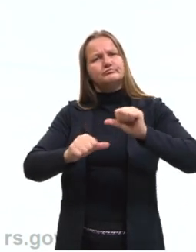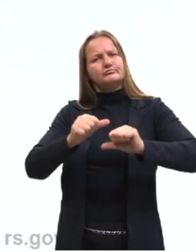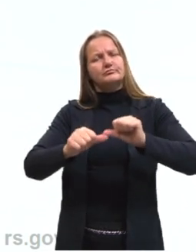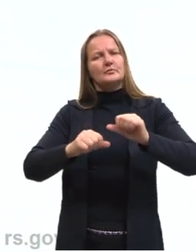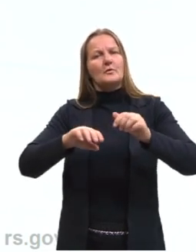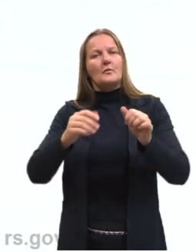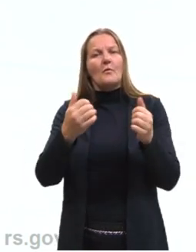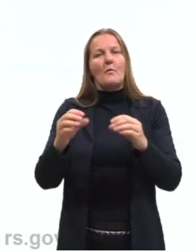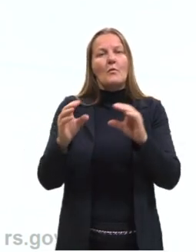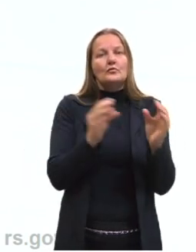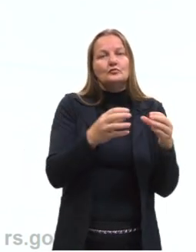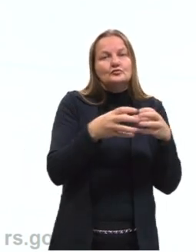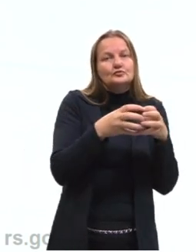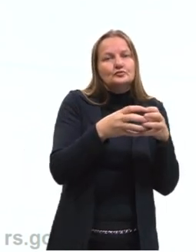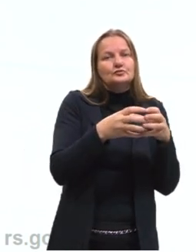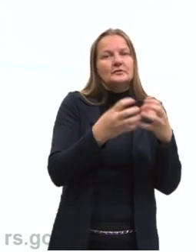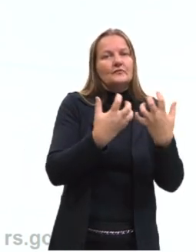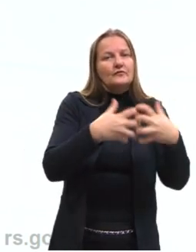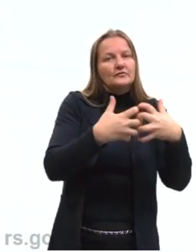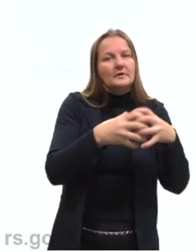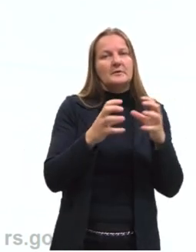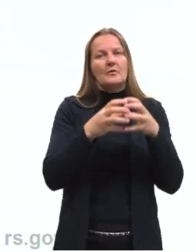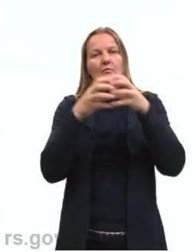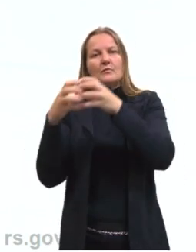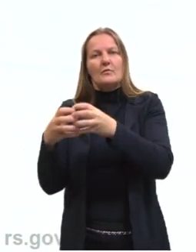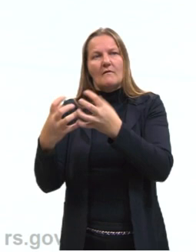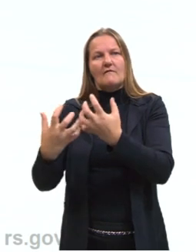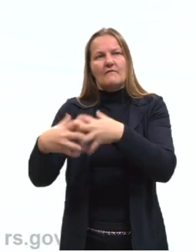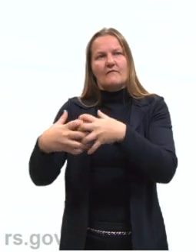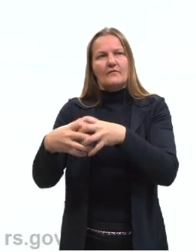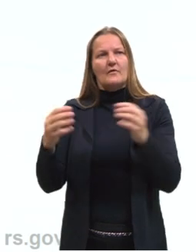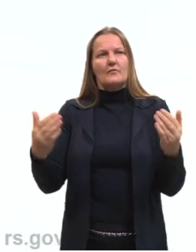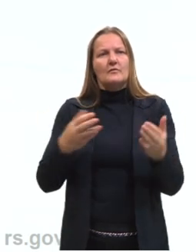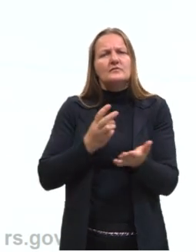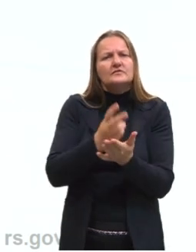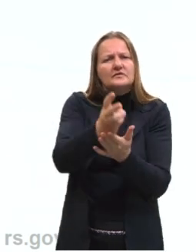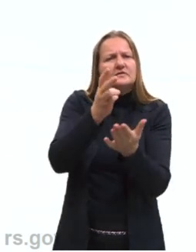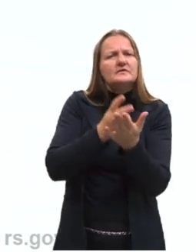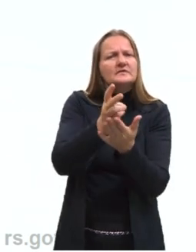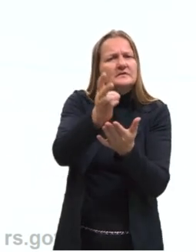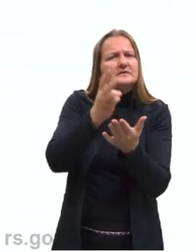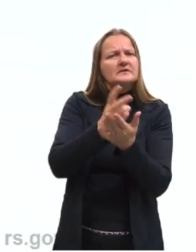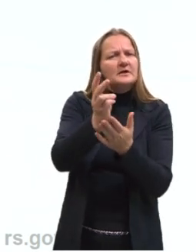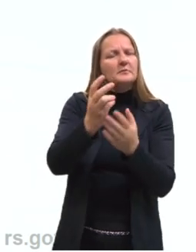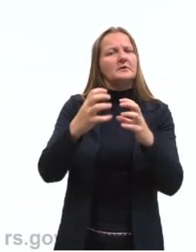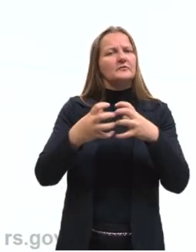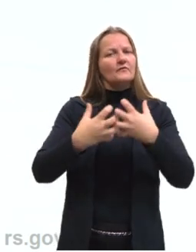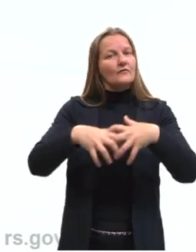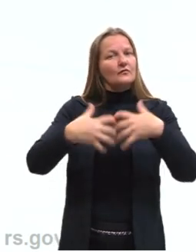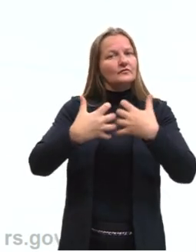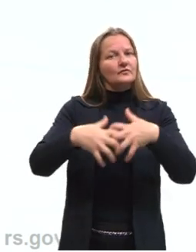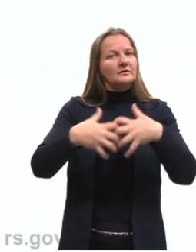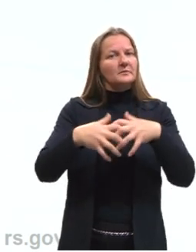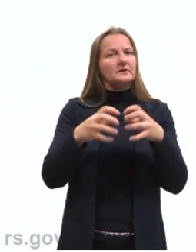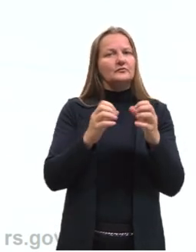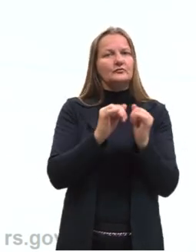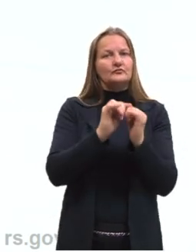forma para a outra, com sua quantidade total permanecendo constante. Então, aqui a gente tem só uma